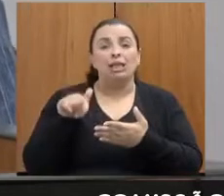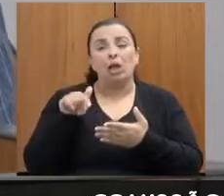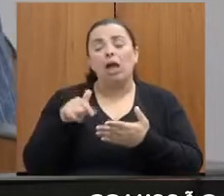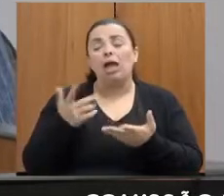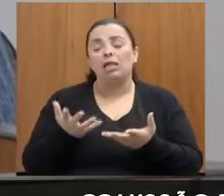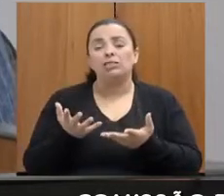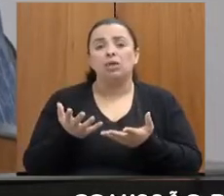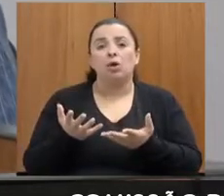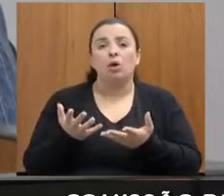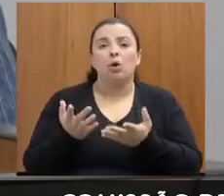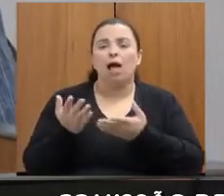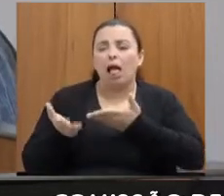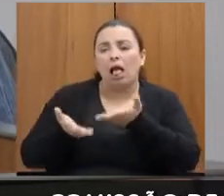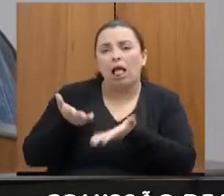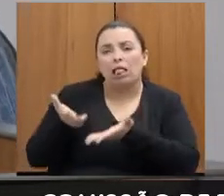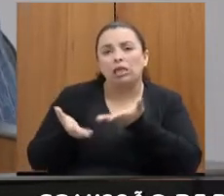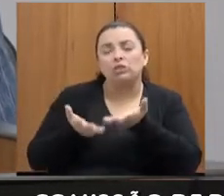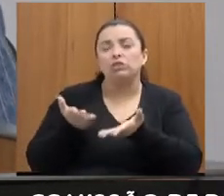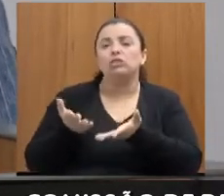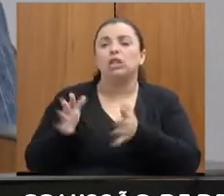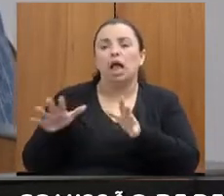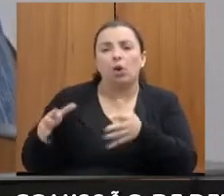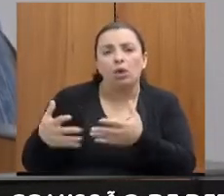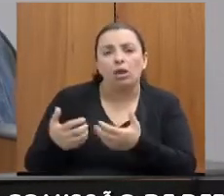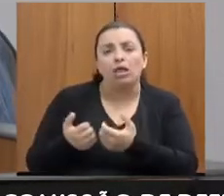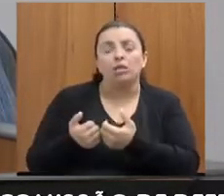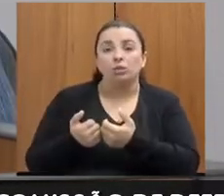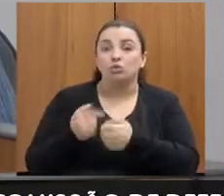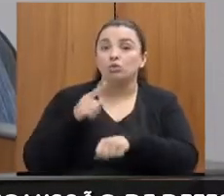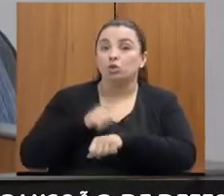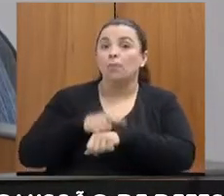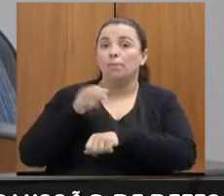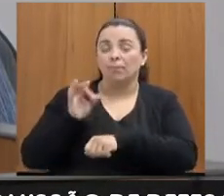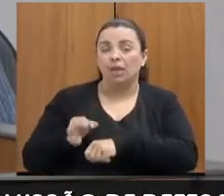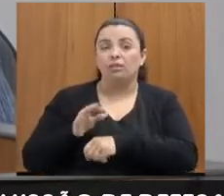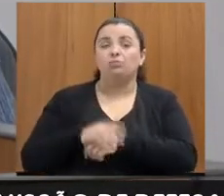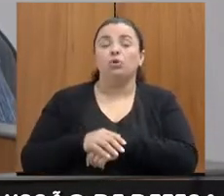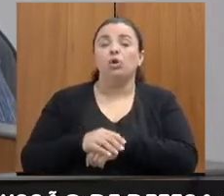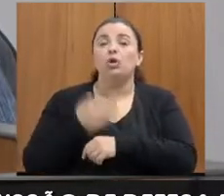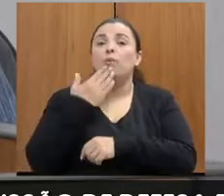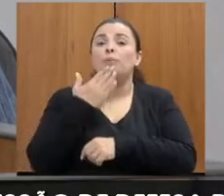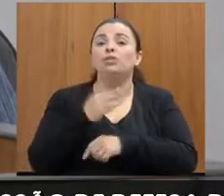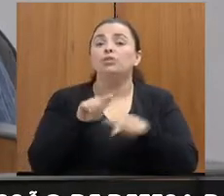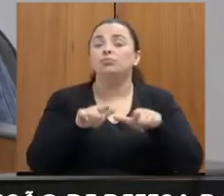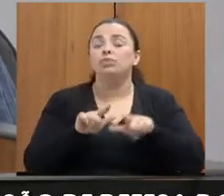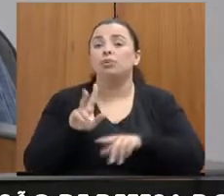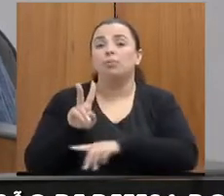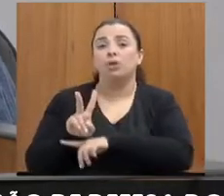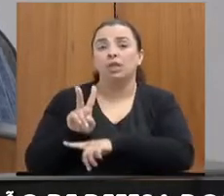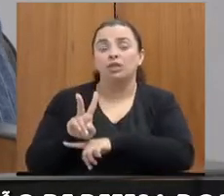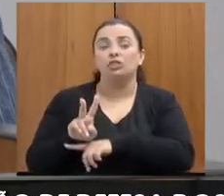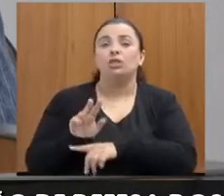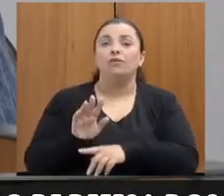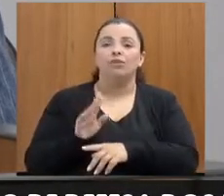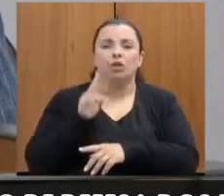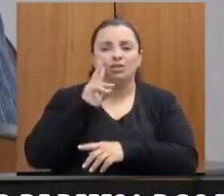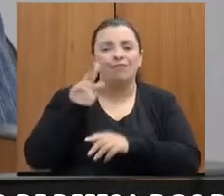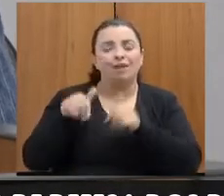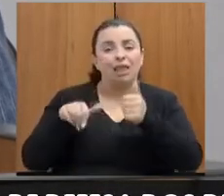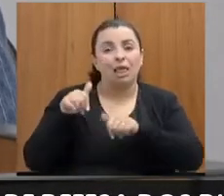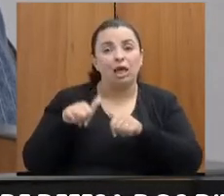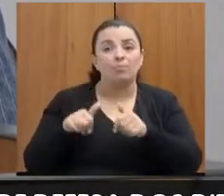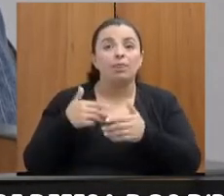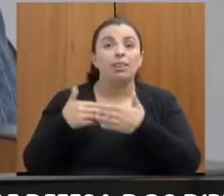dia e os pedidos de medida protetiva, nós analisamos esses casos dependendo do lugar que a pessoa